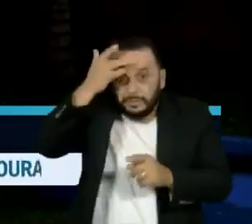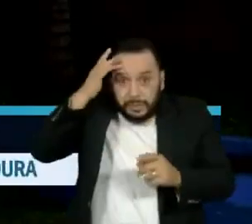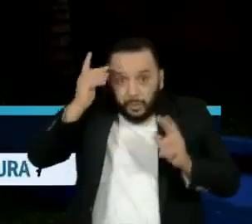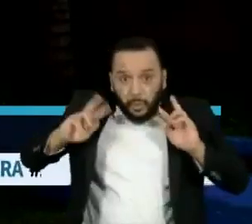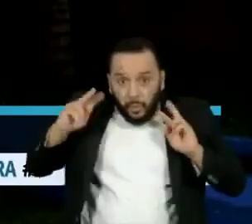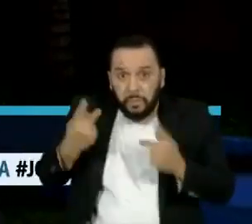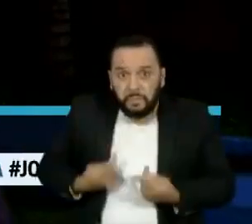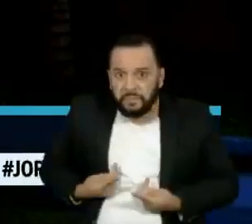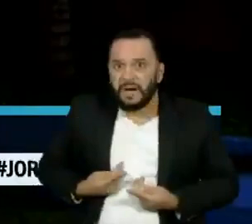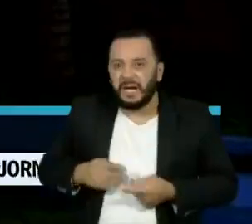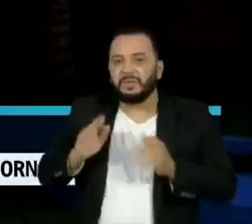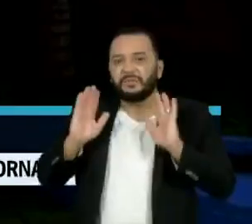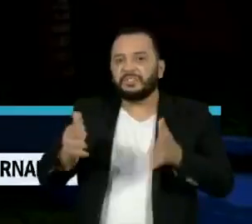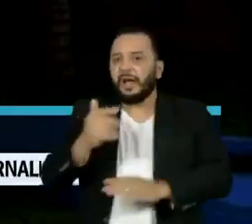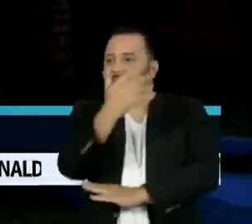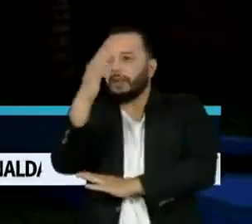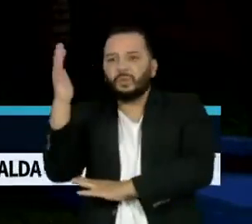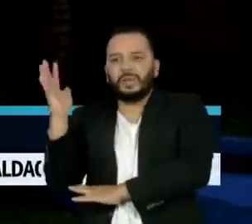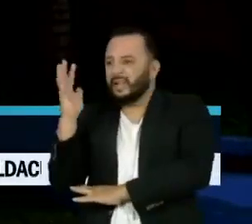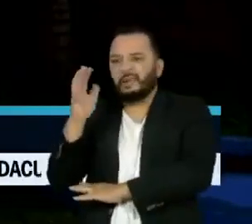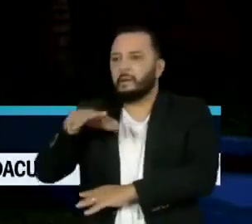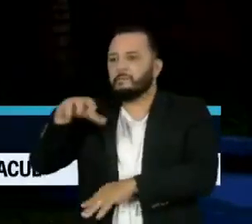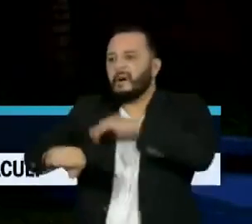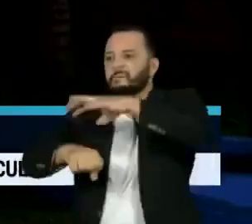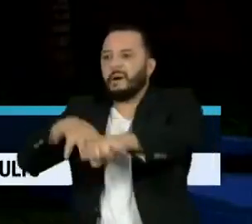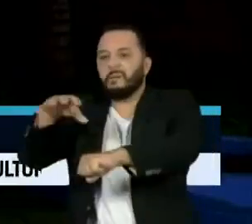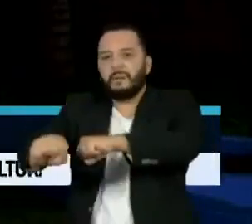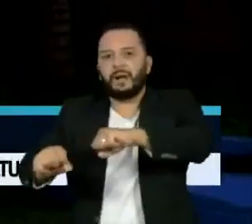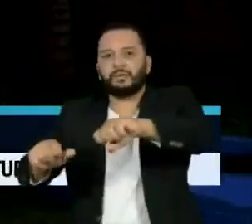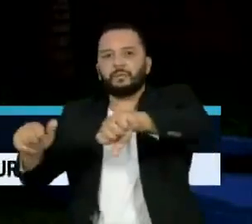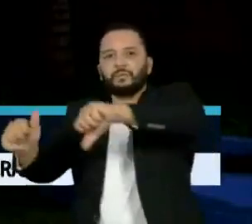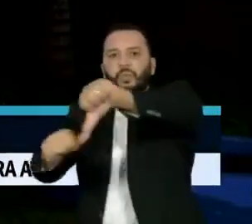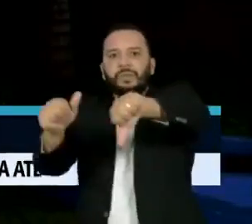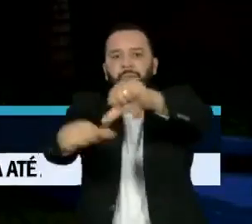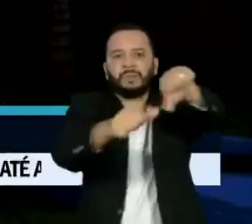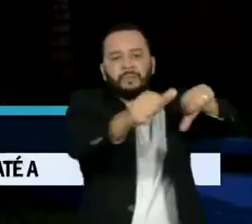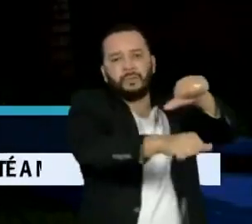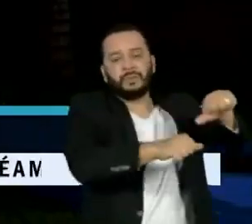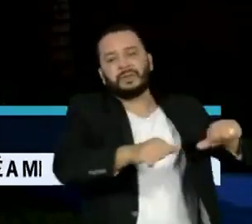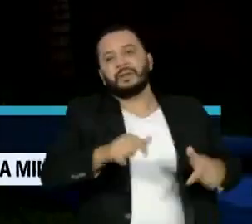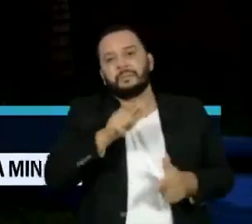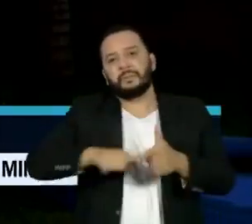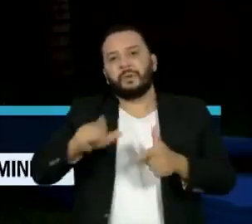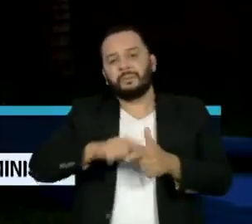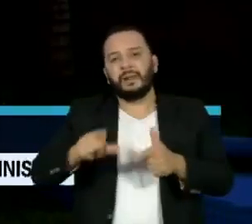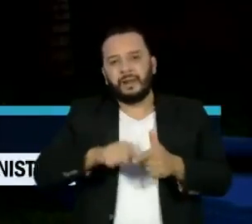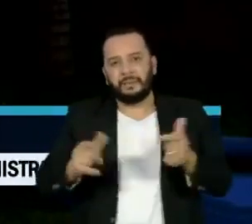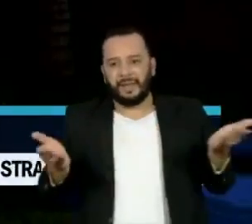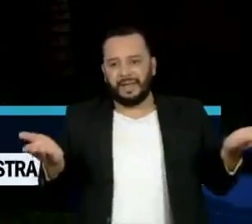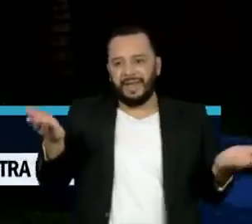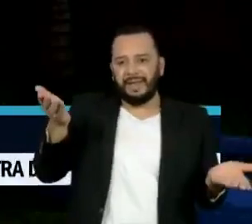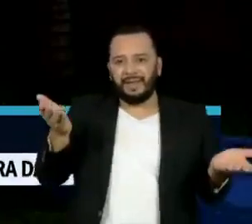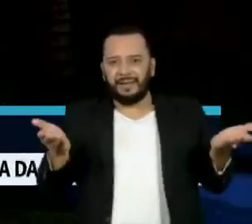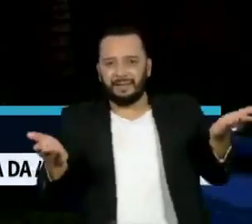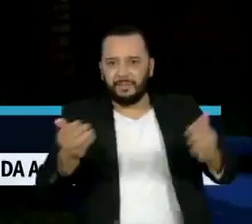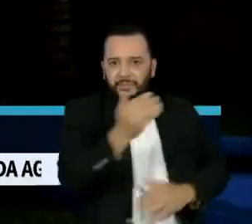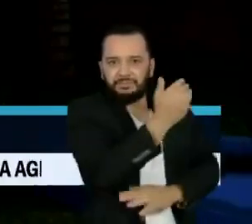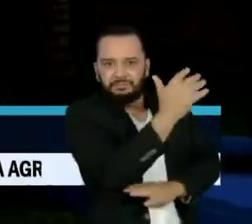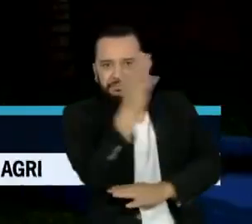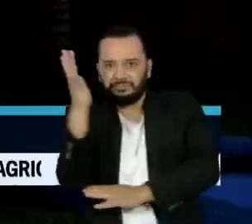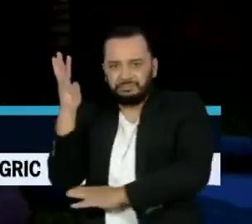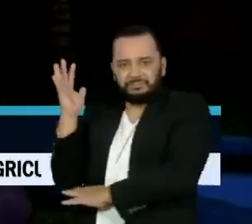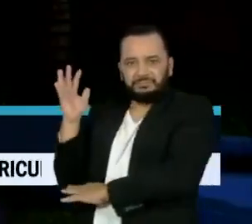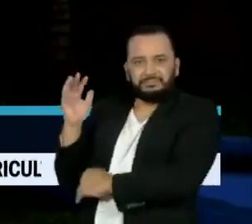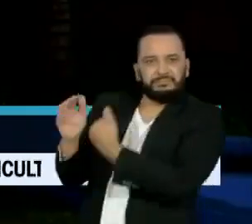principal agente transformador do planeta, o que tem colocado em xeque o equilíbrio do meio ambiente. Há 13 anos, o